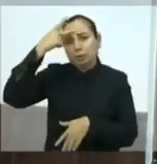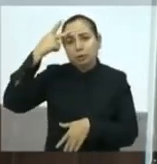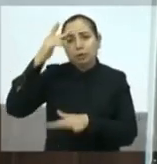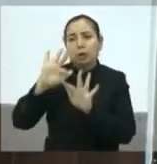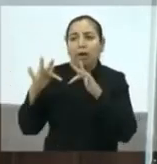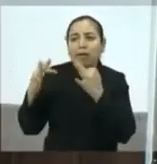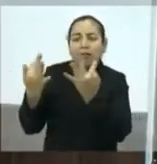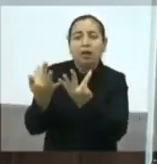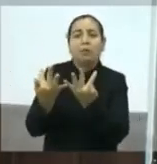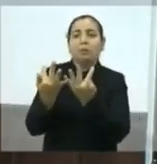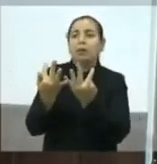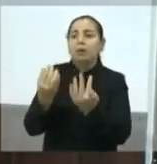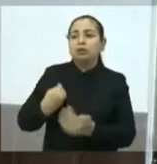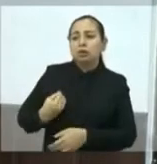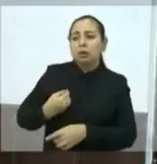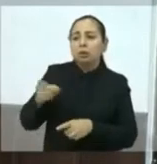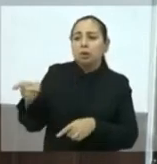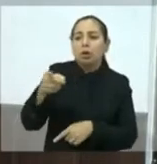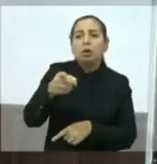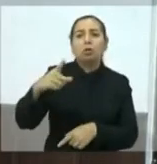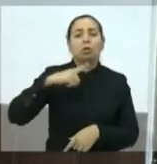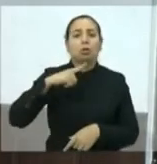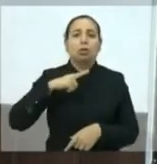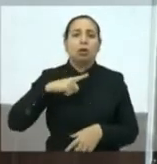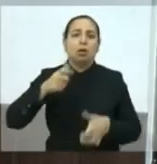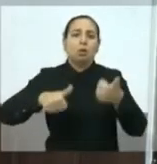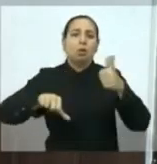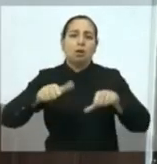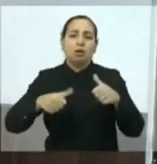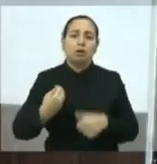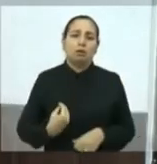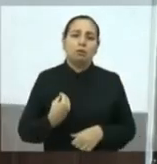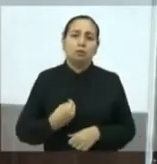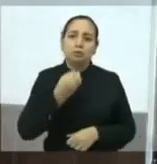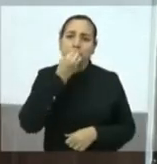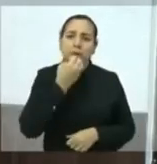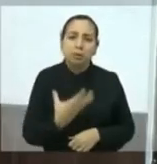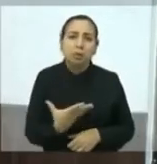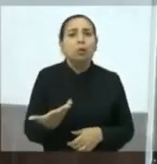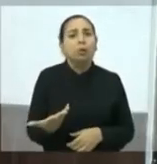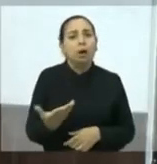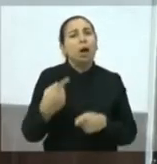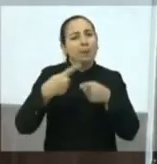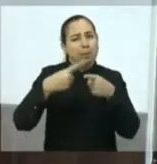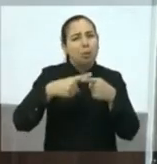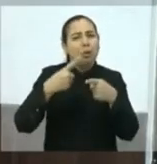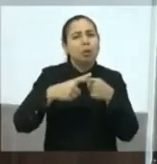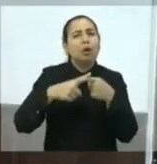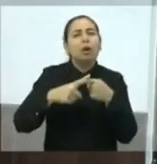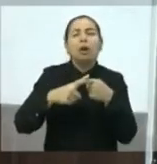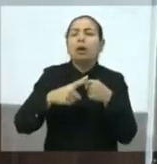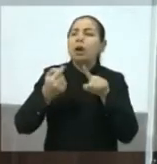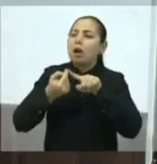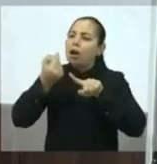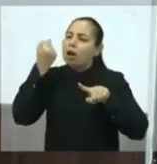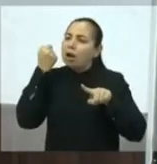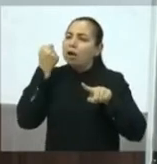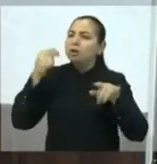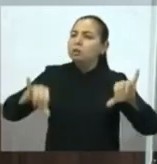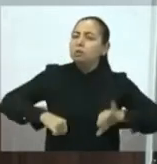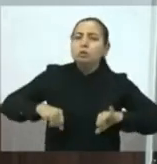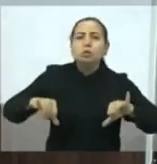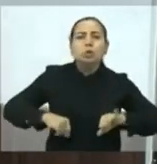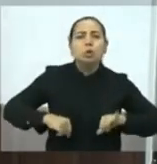invadia os quintais, derrubavam parte de suas moradias, o sofrimento era muito grande.